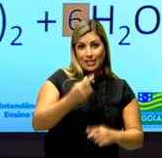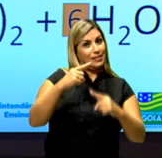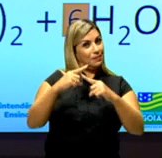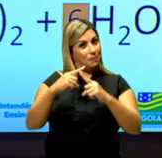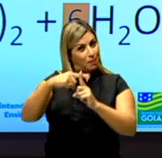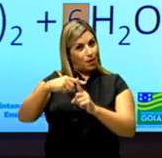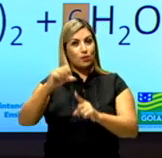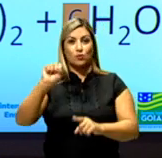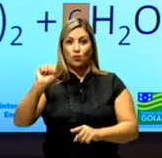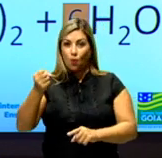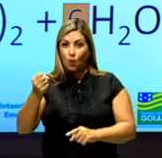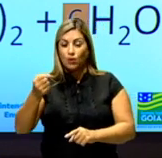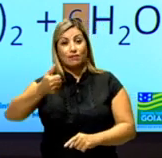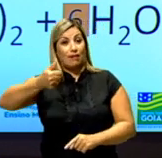oito.